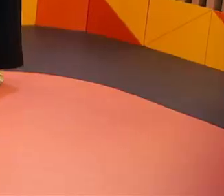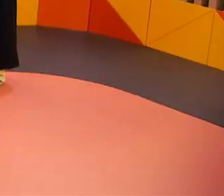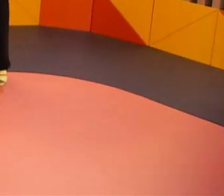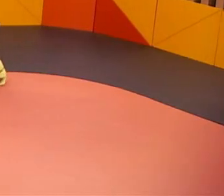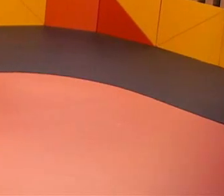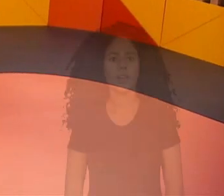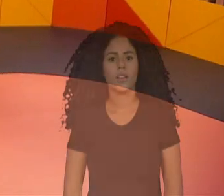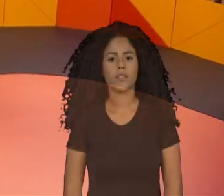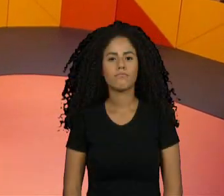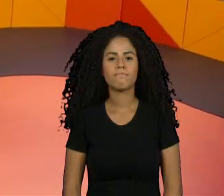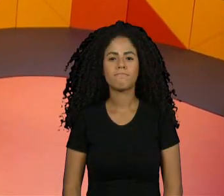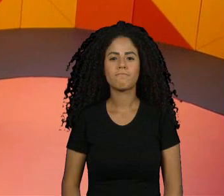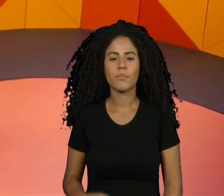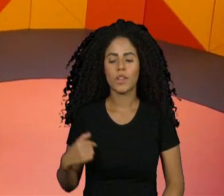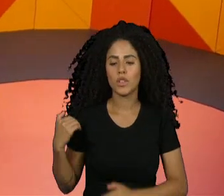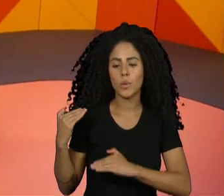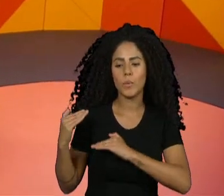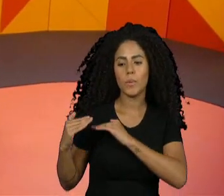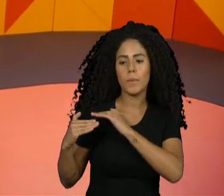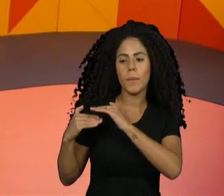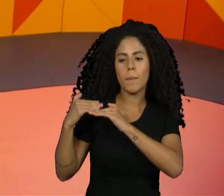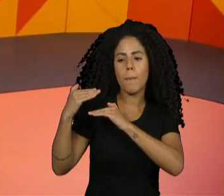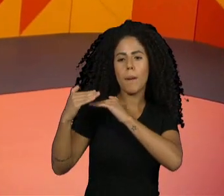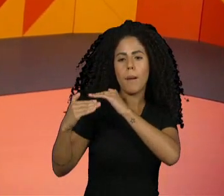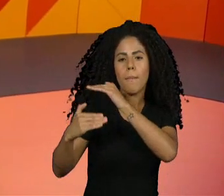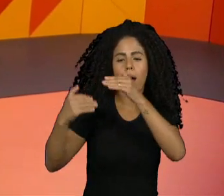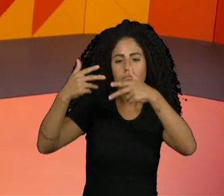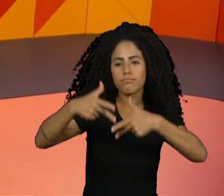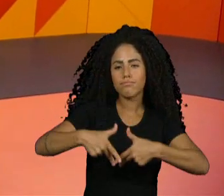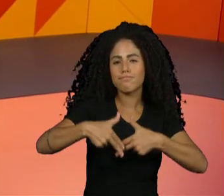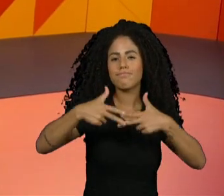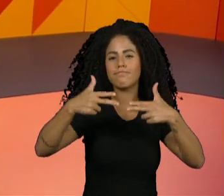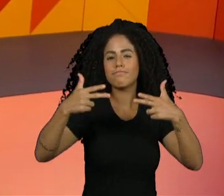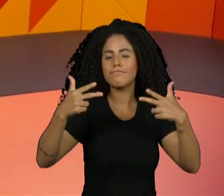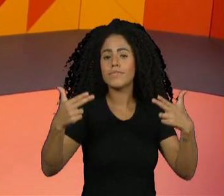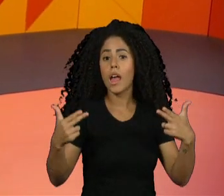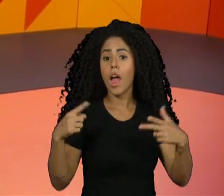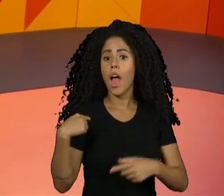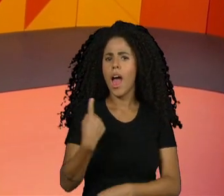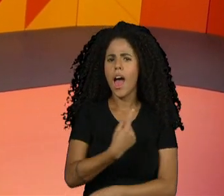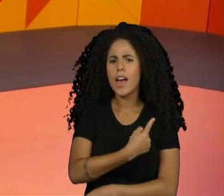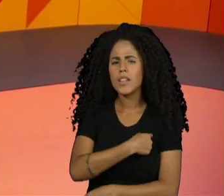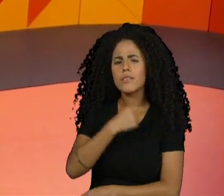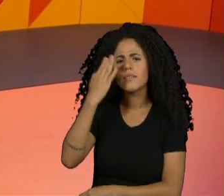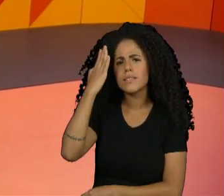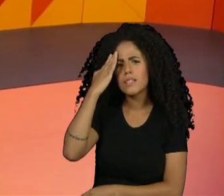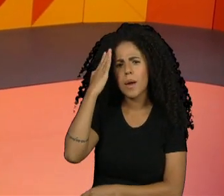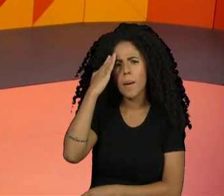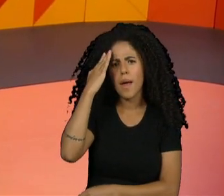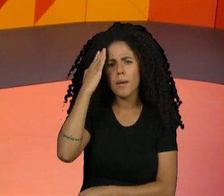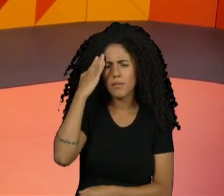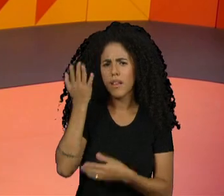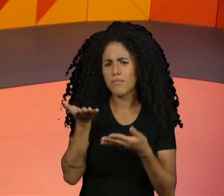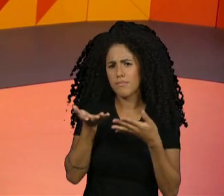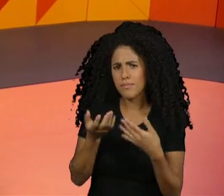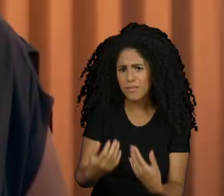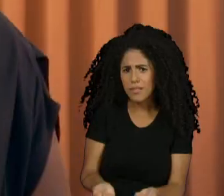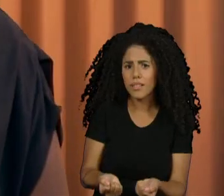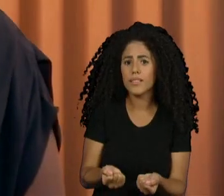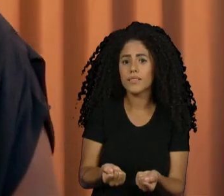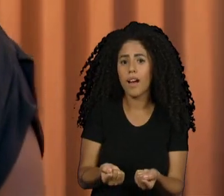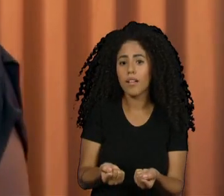Quanto nós evoluímos com relação à diversidade? Será que somos realmente amistosos e tolerantes?